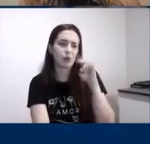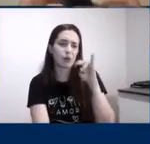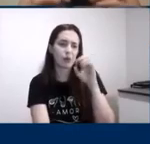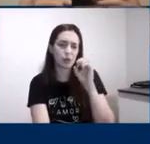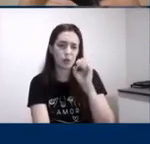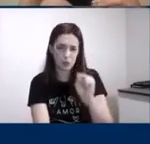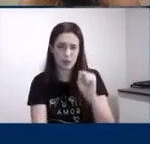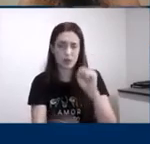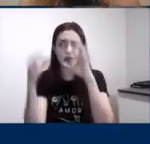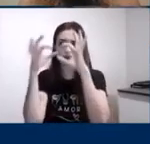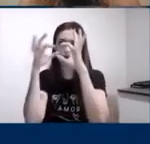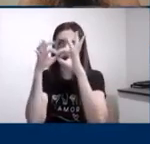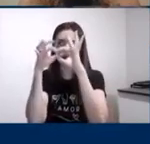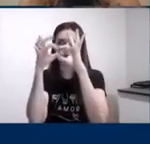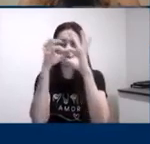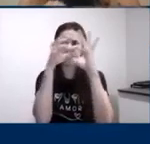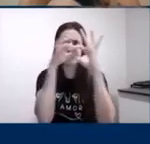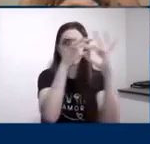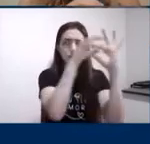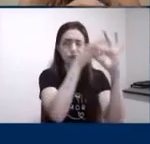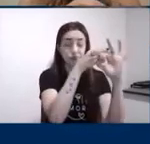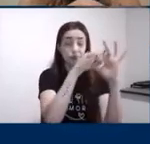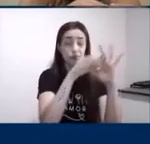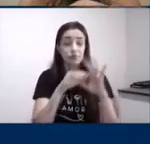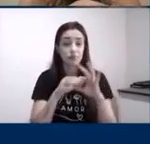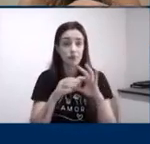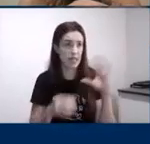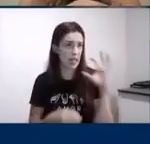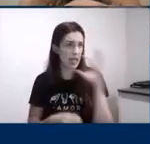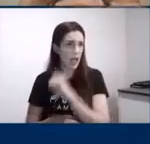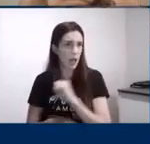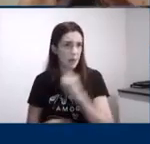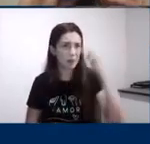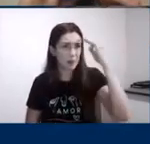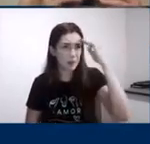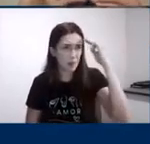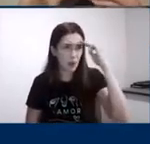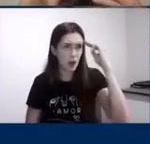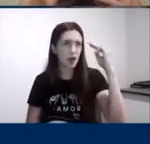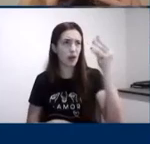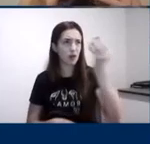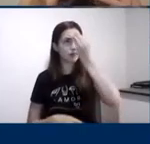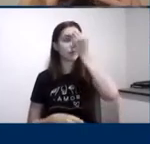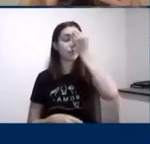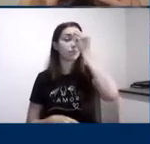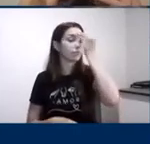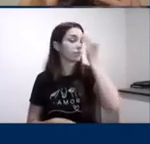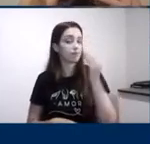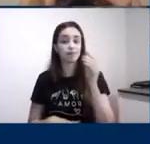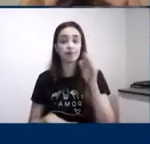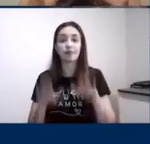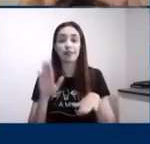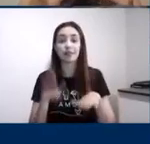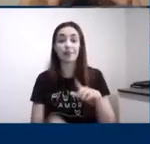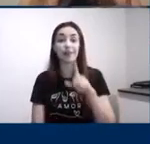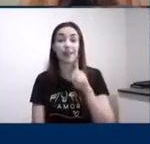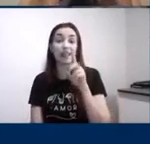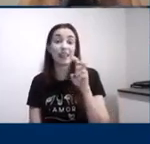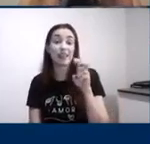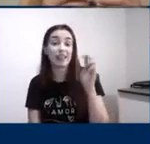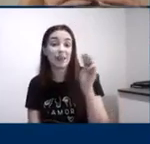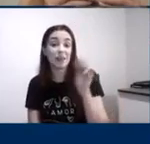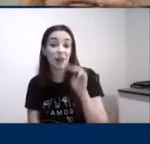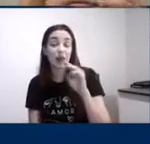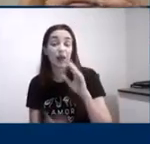13 minutos a uma hora para a gente poder deixar essa sinapse um pouquinho mais